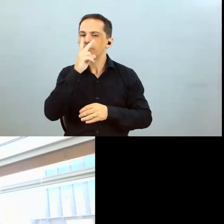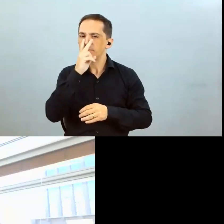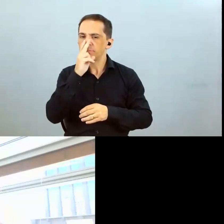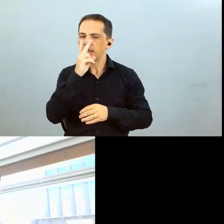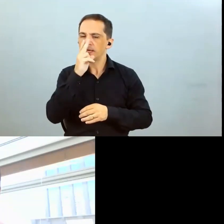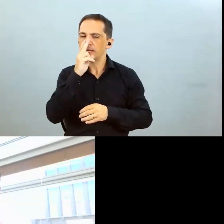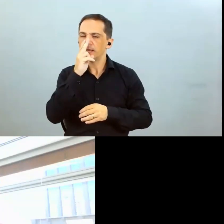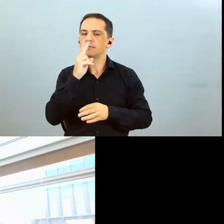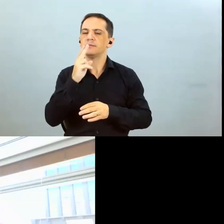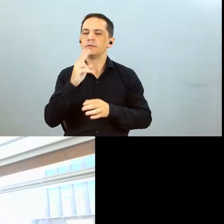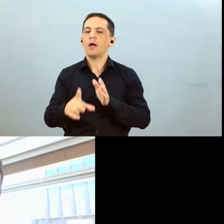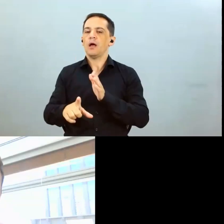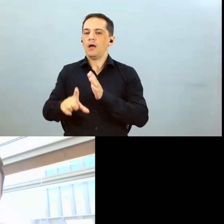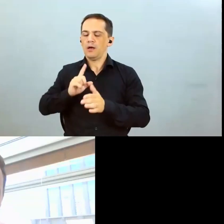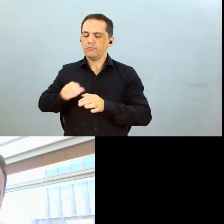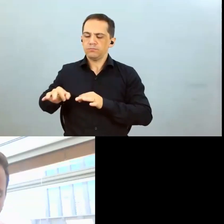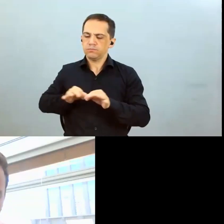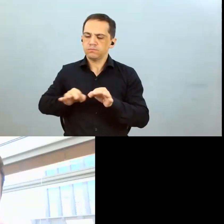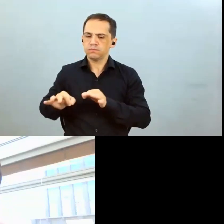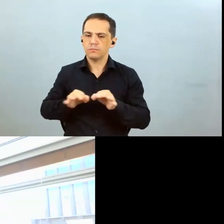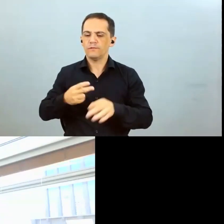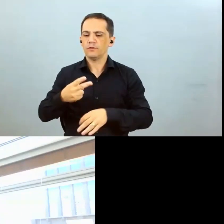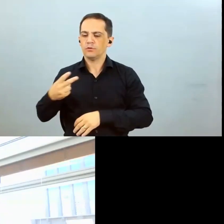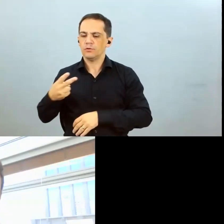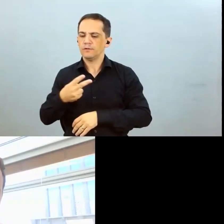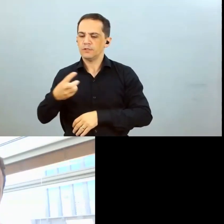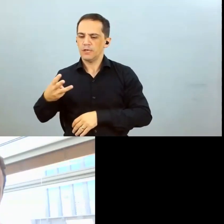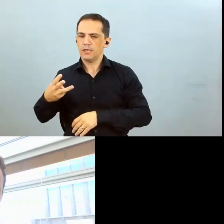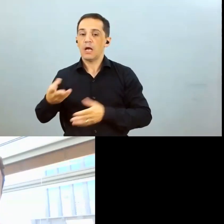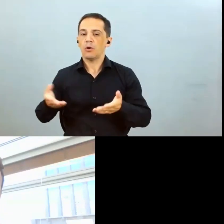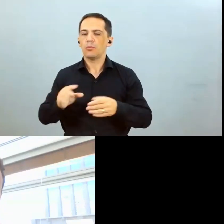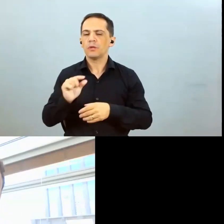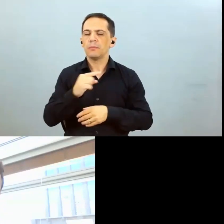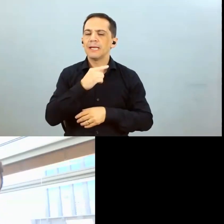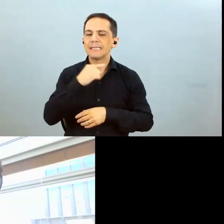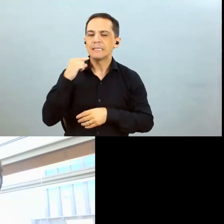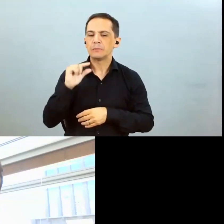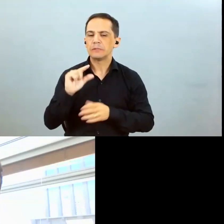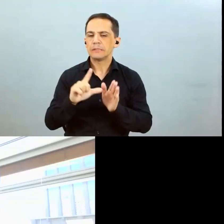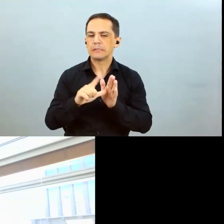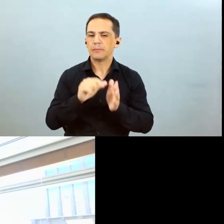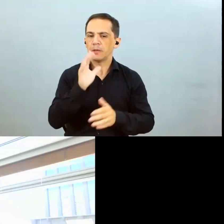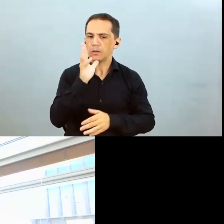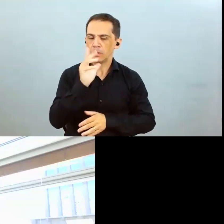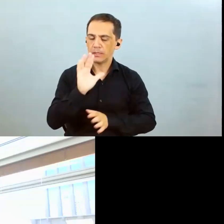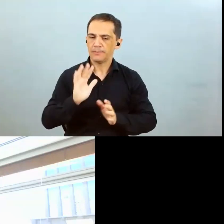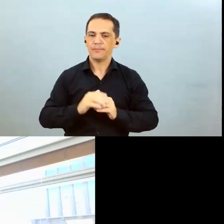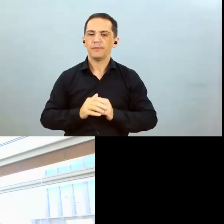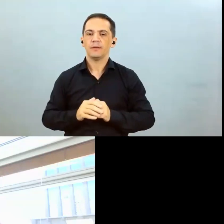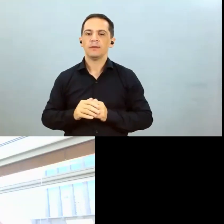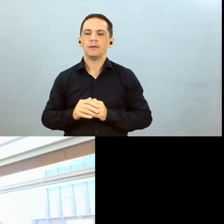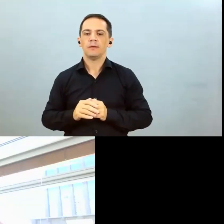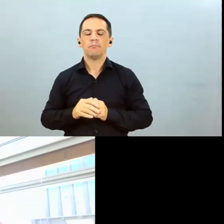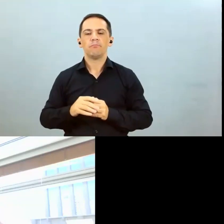vinham fazer ou fizeram para a safra 2223 nesse mesmo período do ano passado. Se vocês puderem explorar um pouquinho mais os drivers dessa decisão,